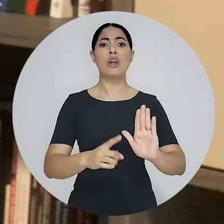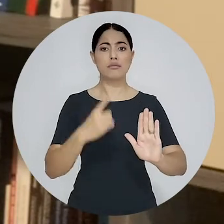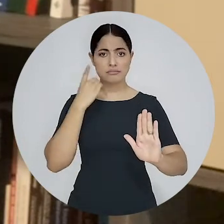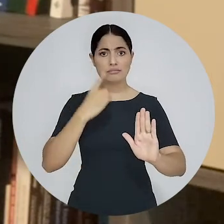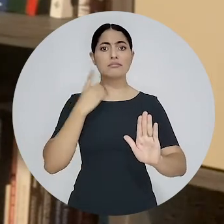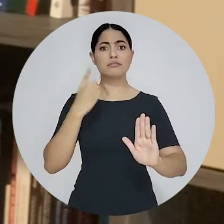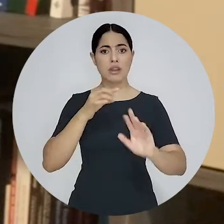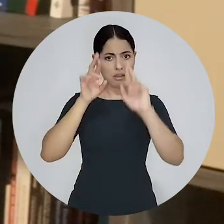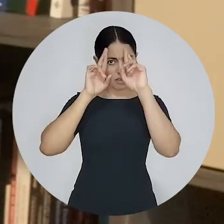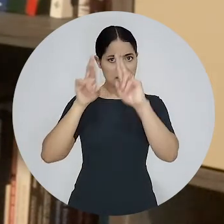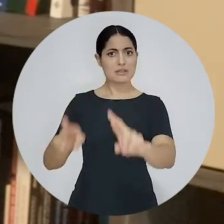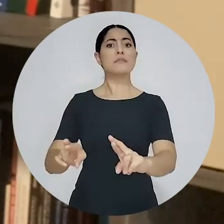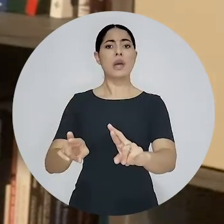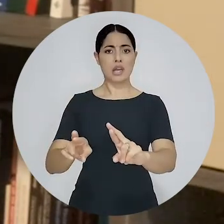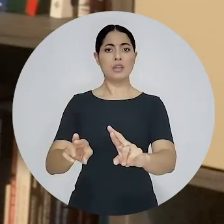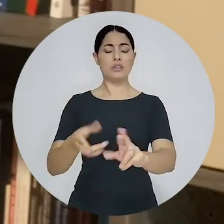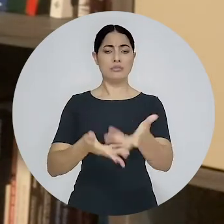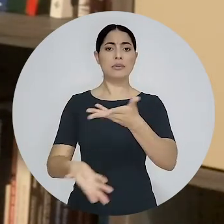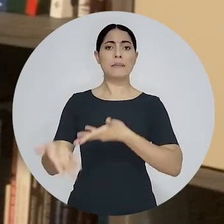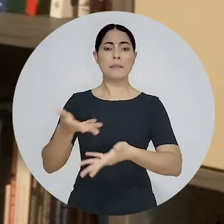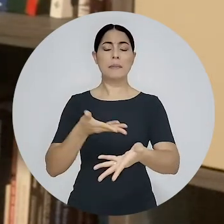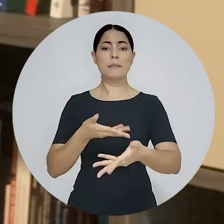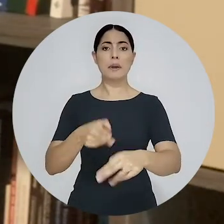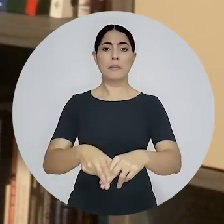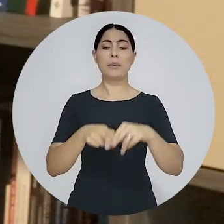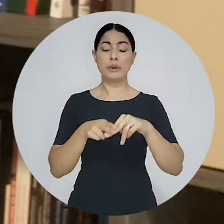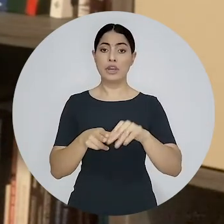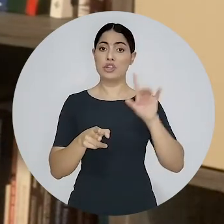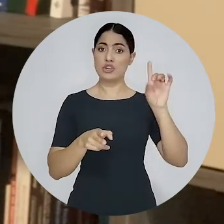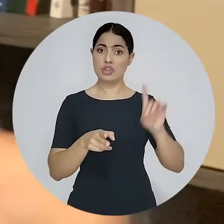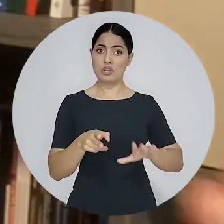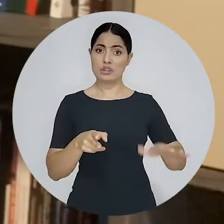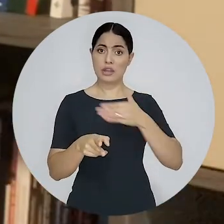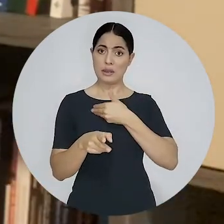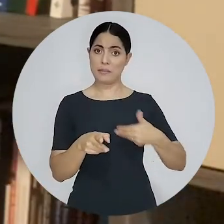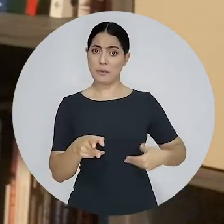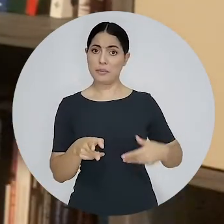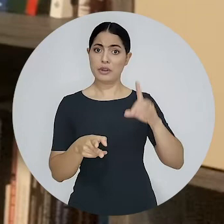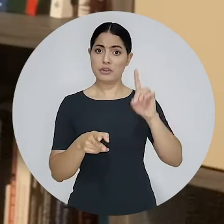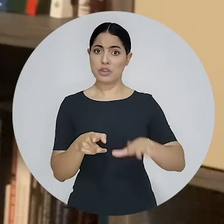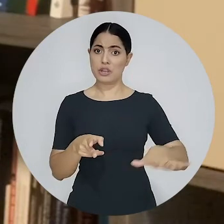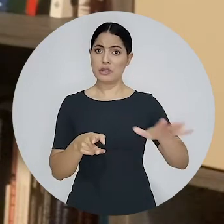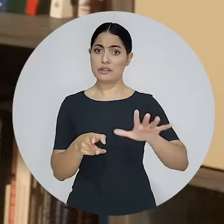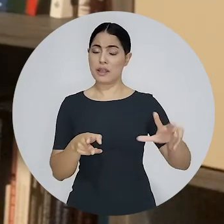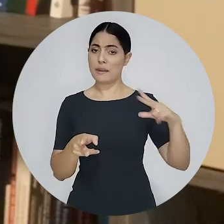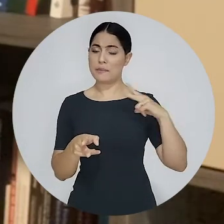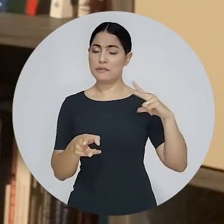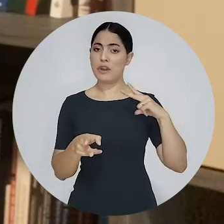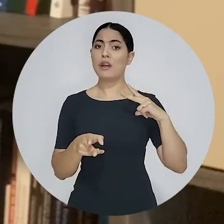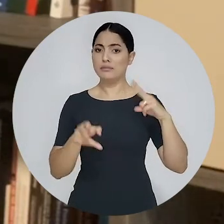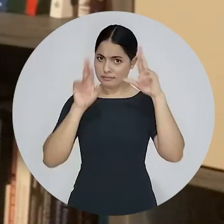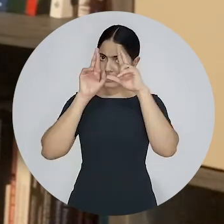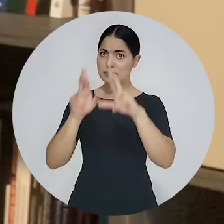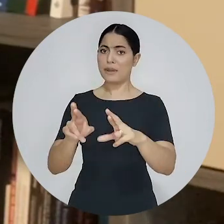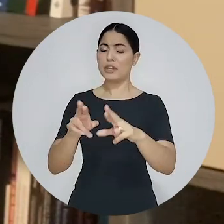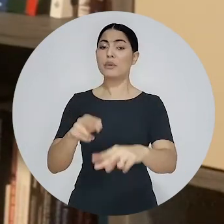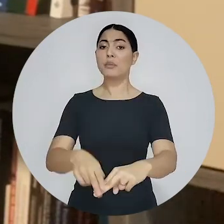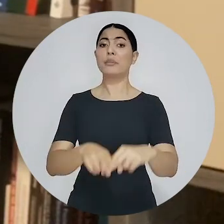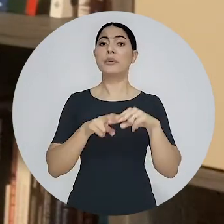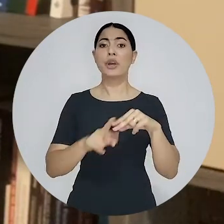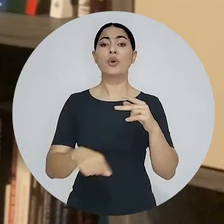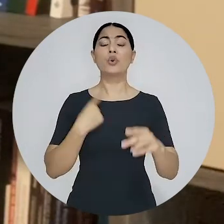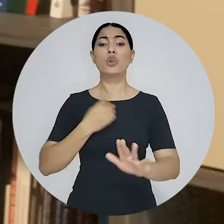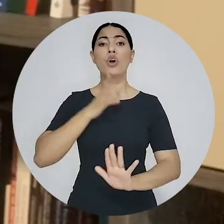prerrogativas, do seu respeito, da sua observância por pessoas de direito público e de direito privado. Ele é a um só tempo.